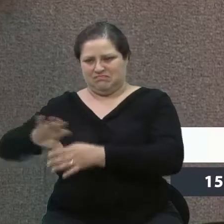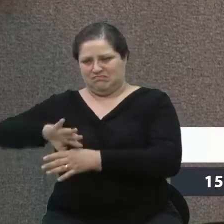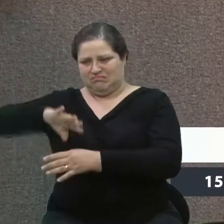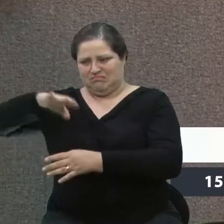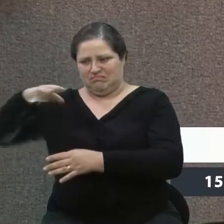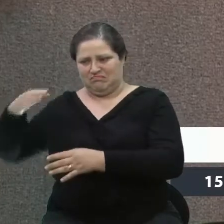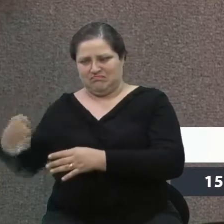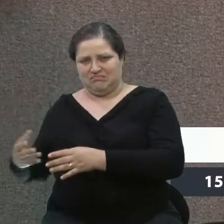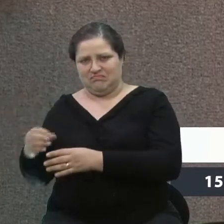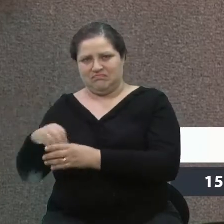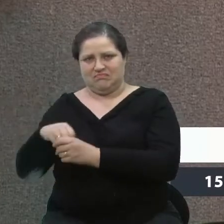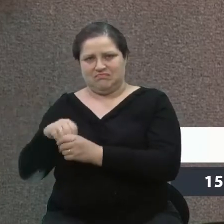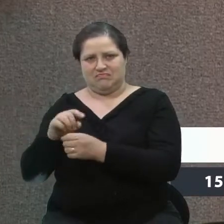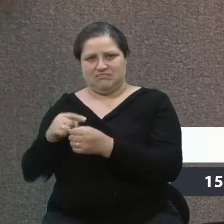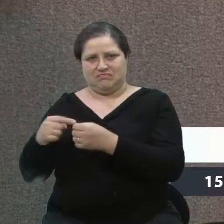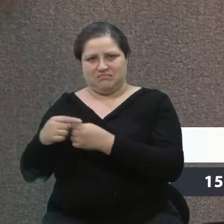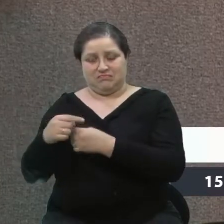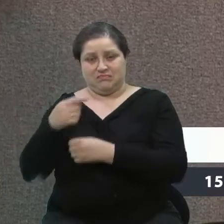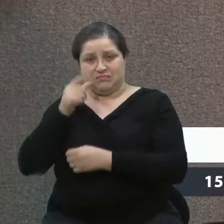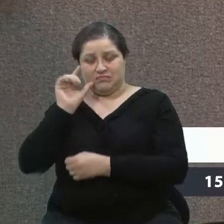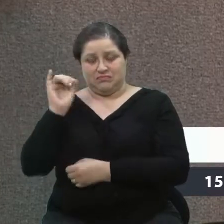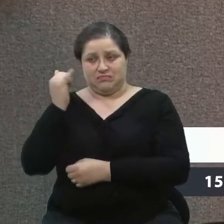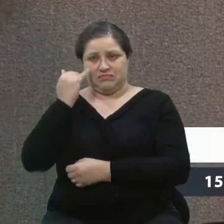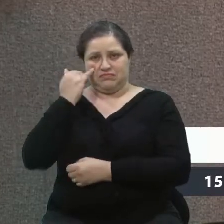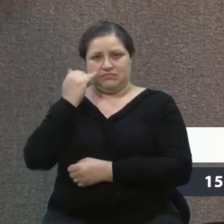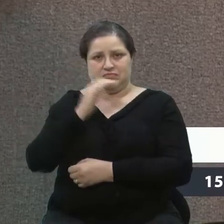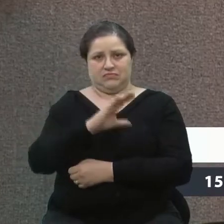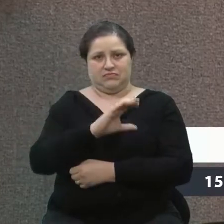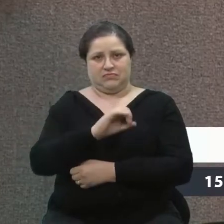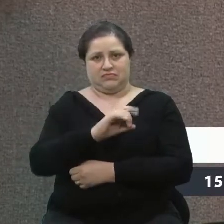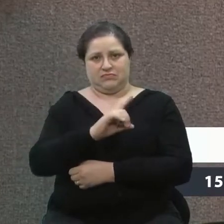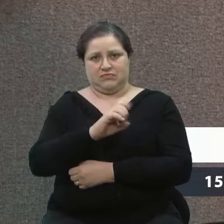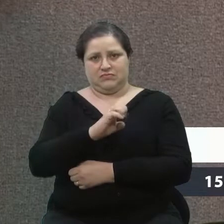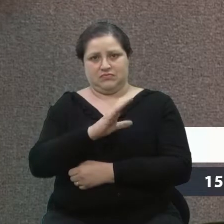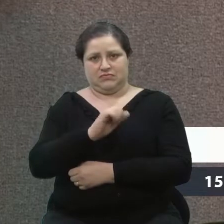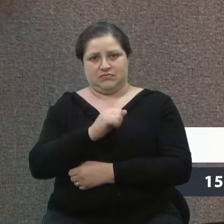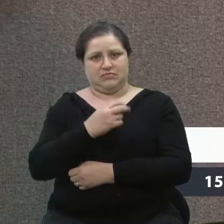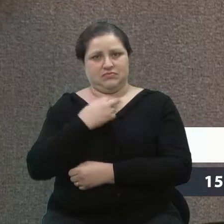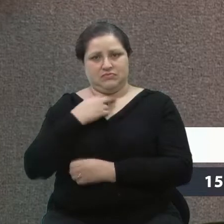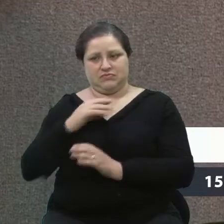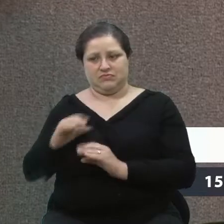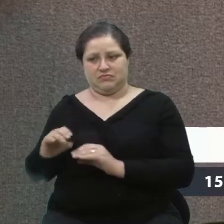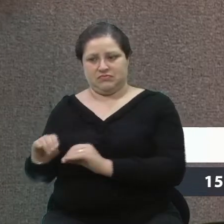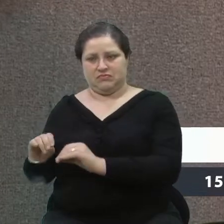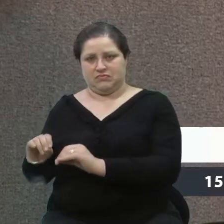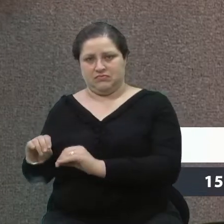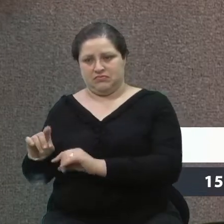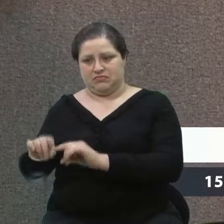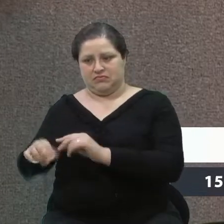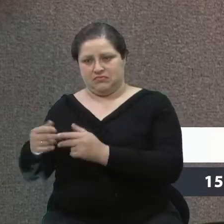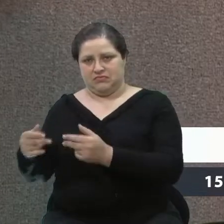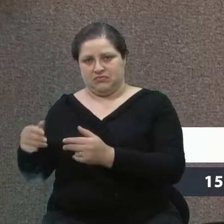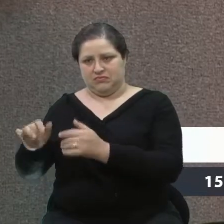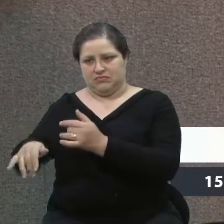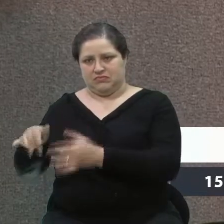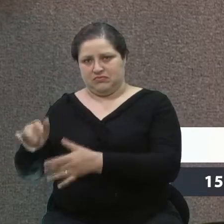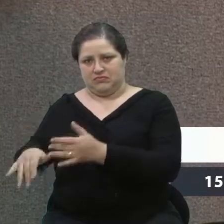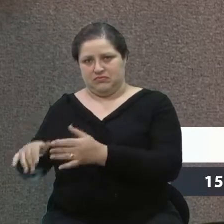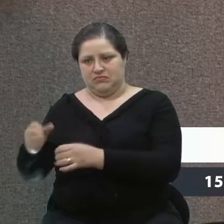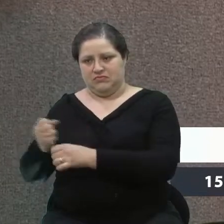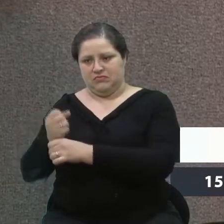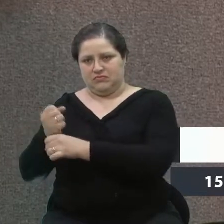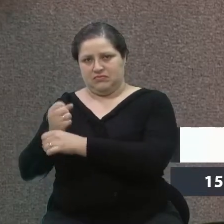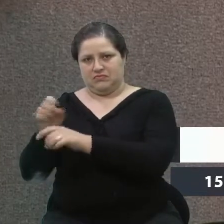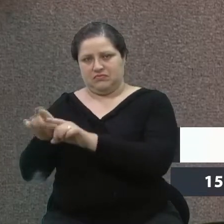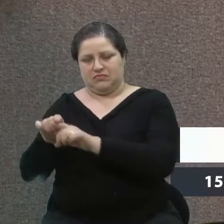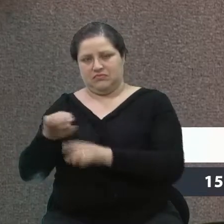E eu fiquei sabendo ontem que a Codeca não pode mais mexer em resto de construção, em carliça, porque a